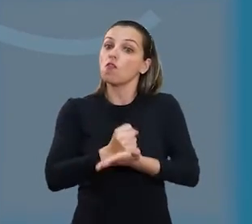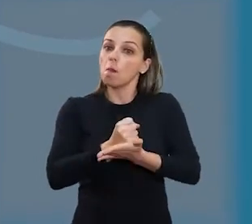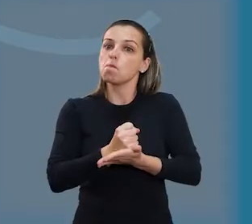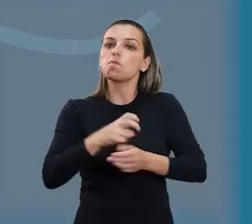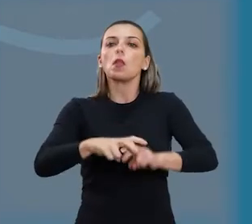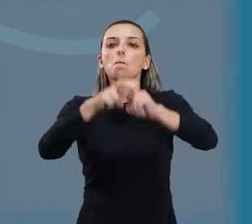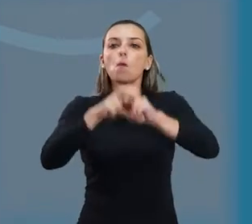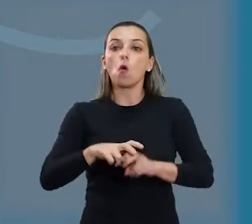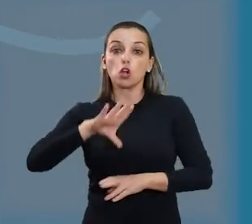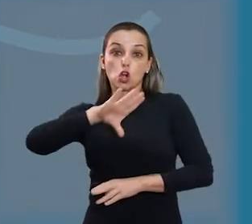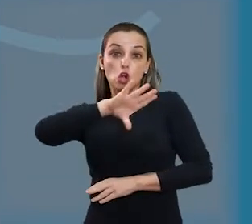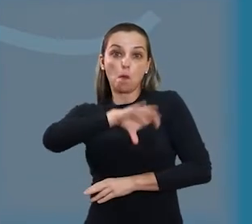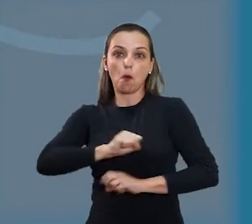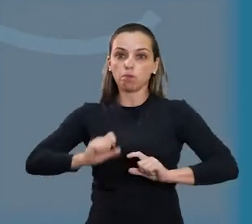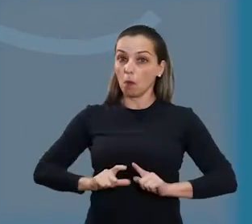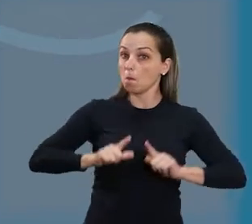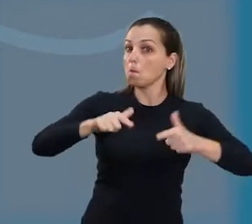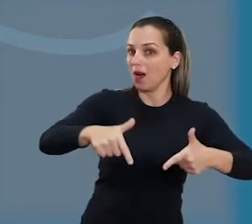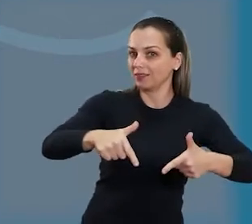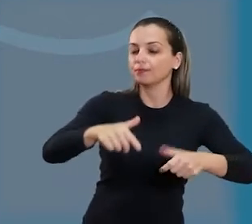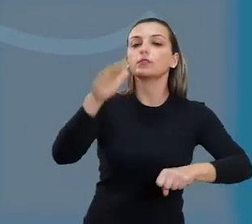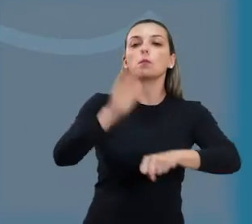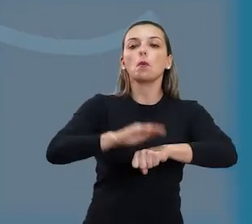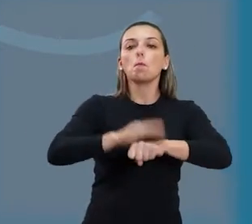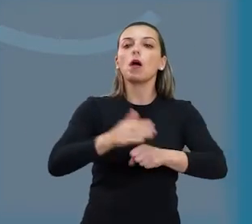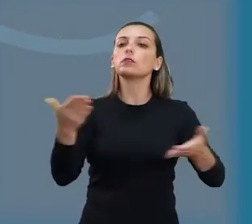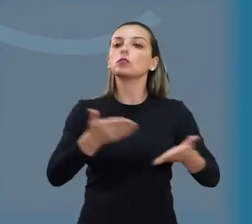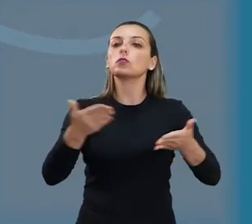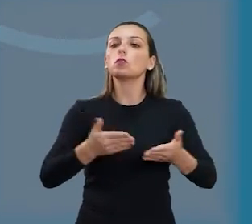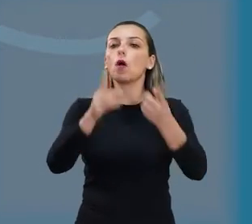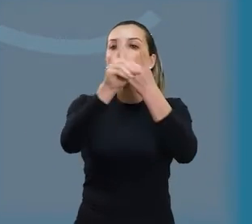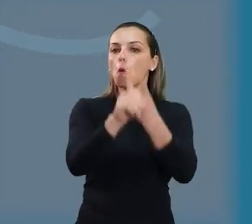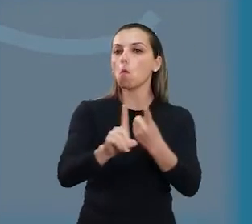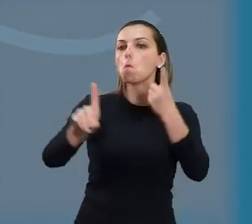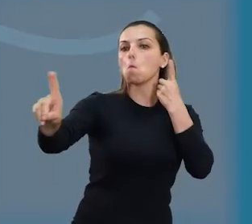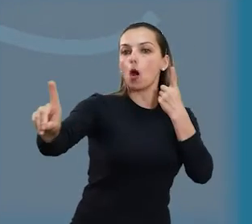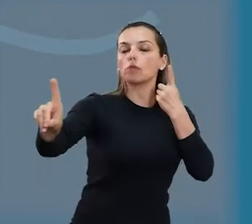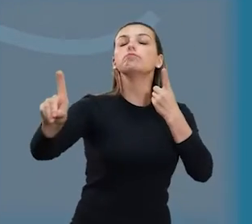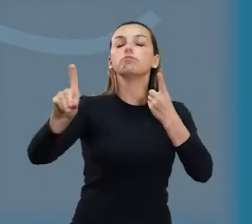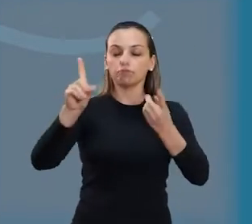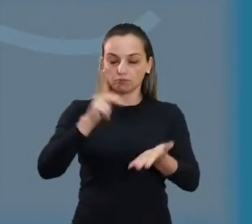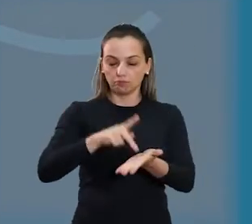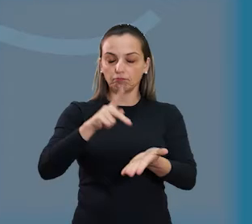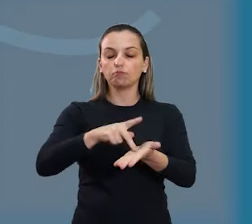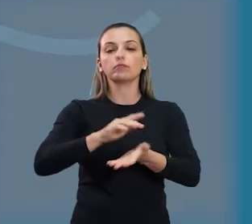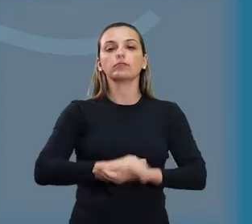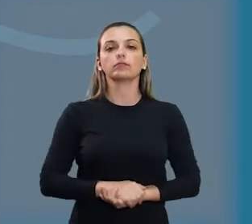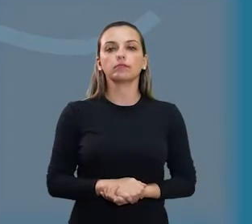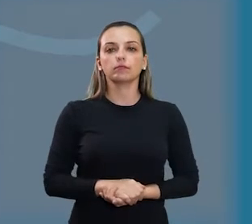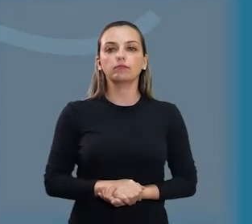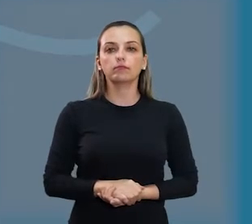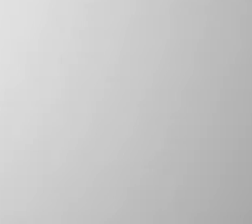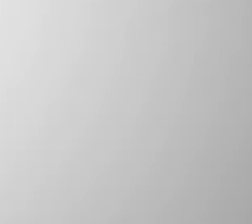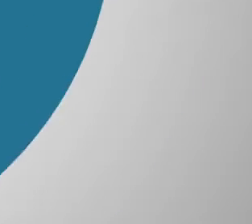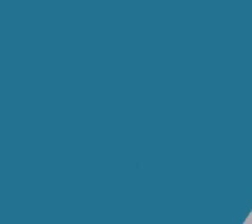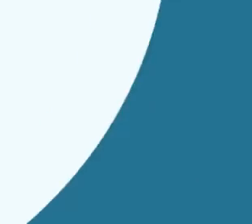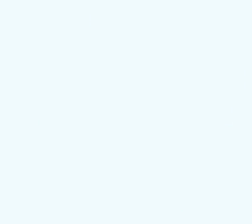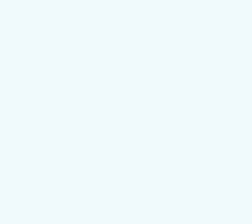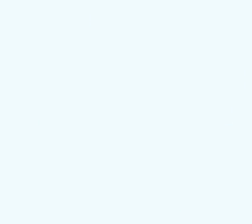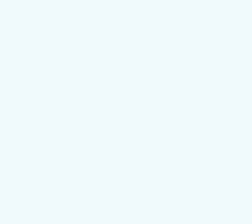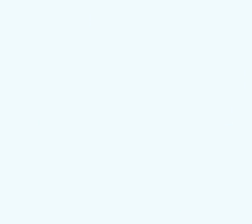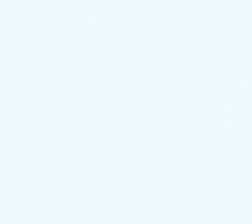é um gesto que salva vidas. Não deixe de exercer esse ato de amor, mesmo em época de distanciamento social.